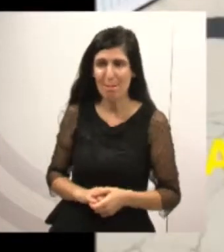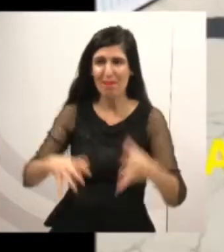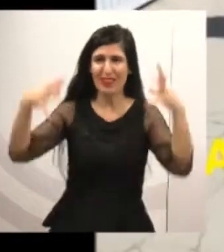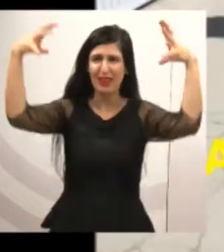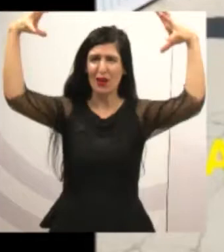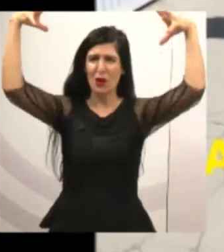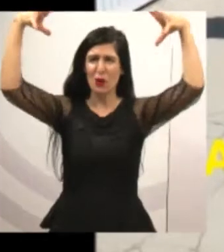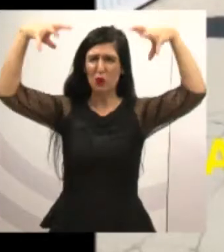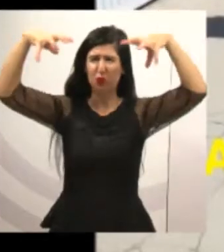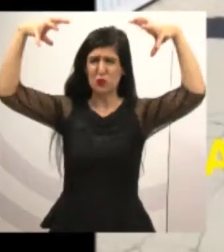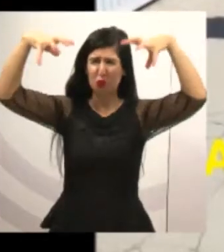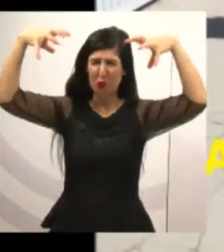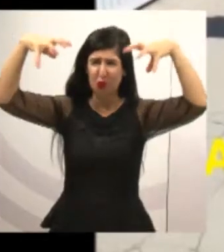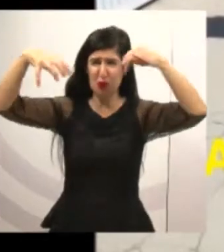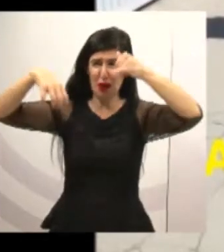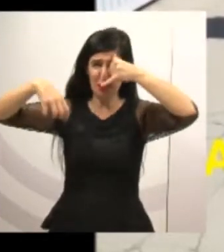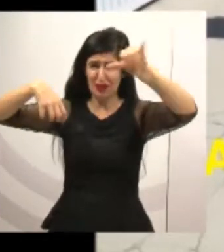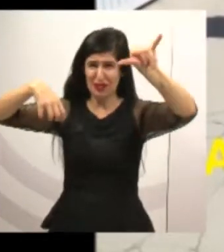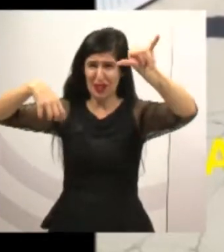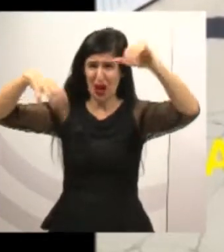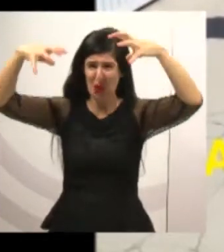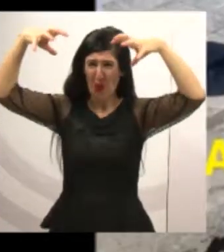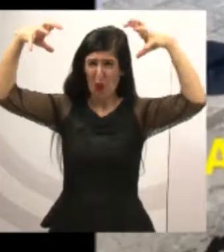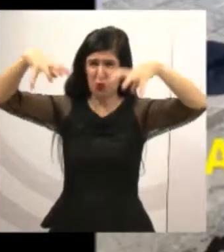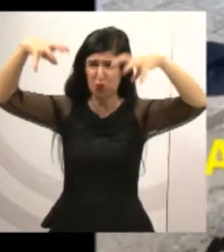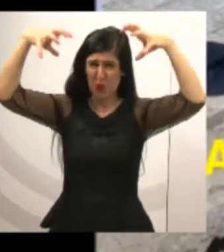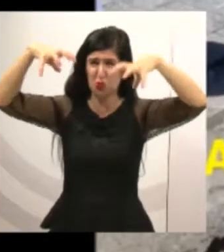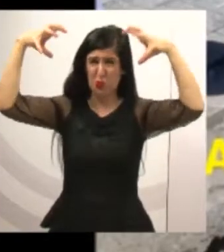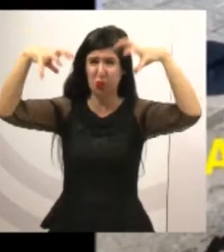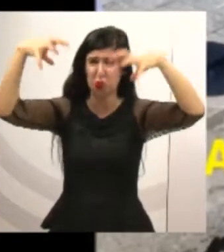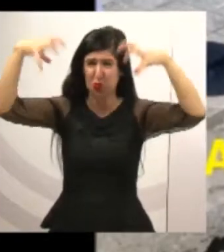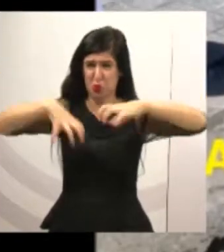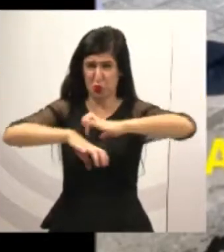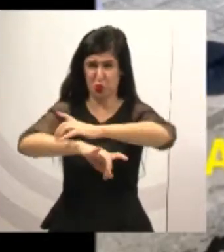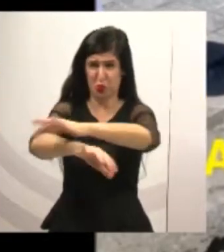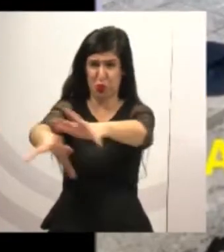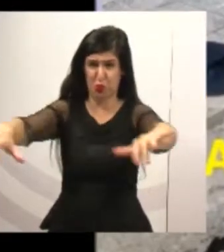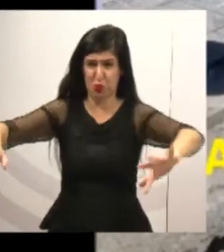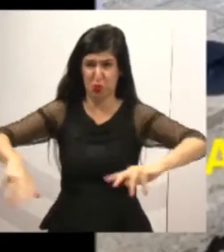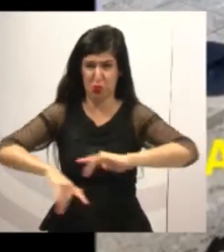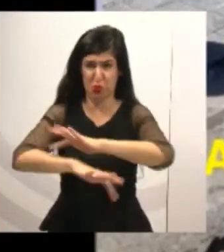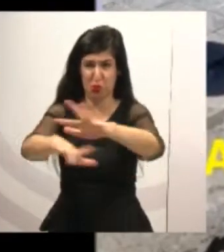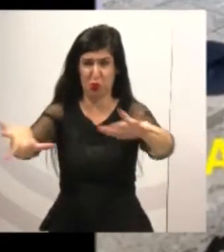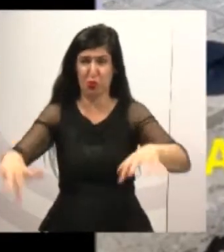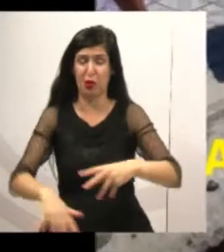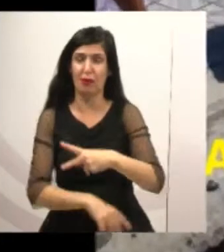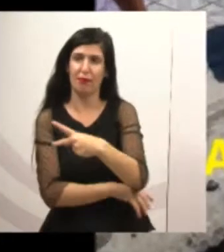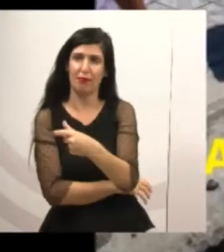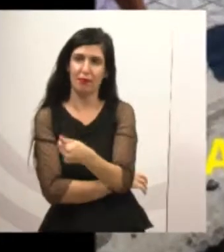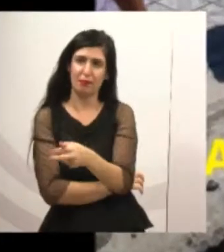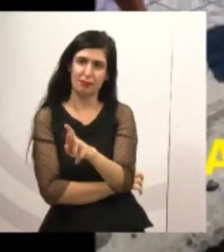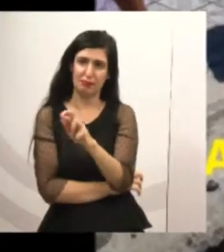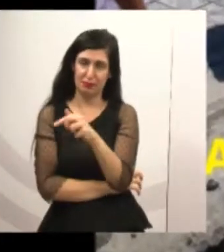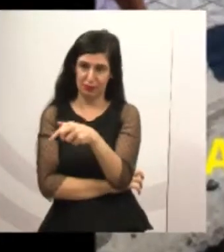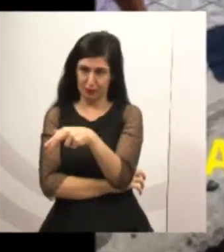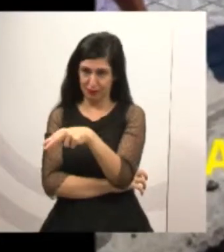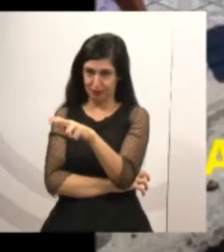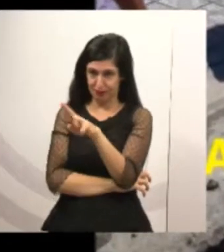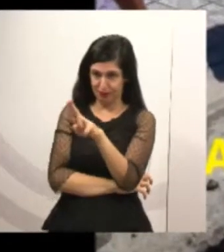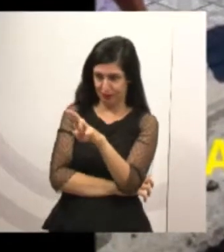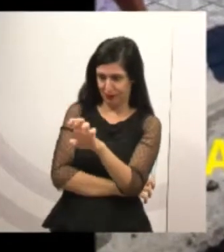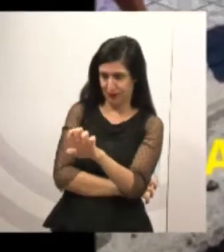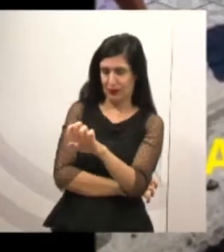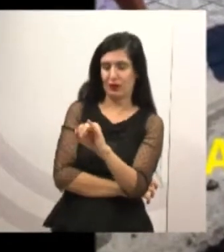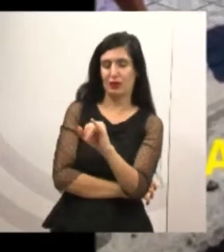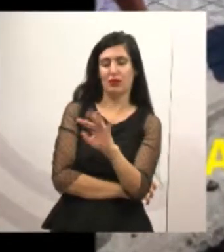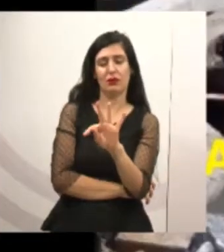chuvas, de águas, quando chove bastante, ali no Parque Itamaraty. Ali são várias ruas ali também que estão passando por esse processo